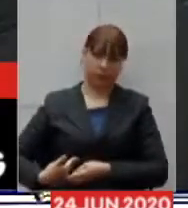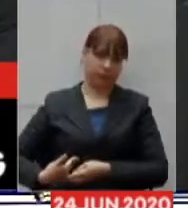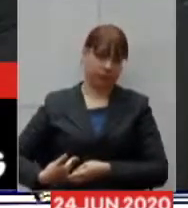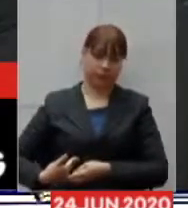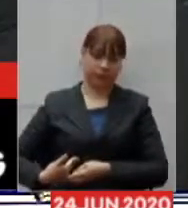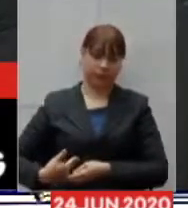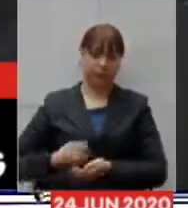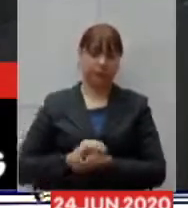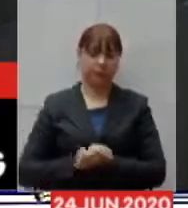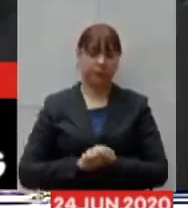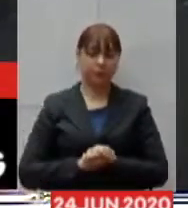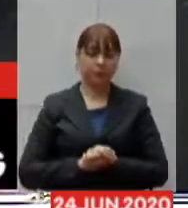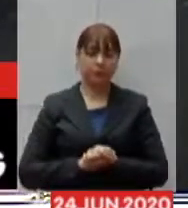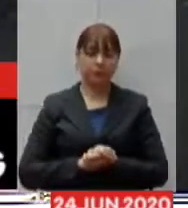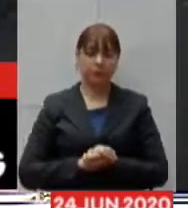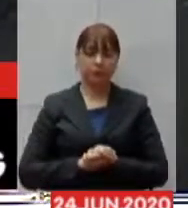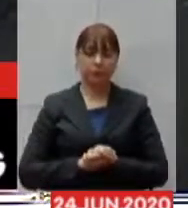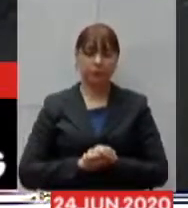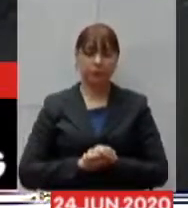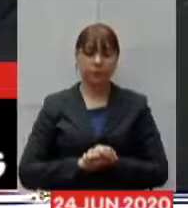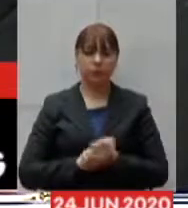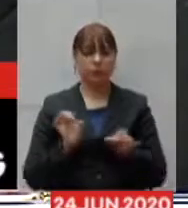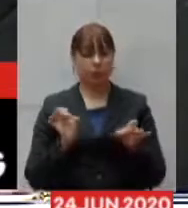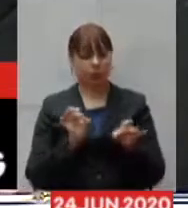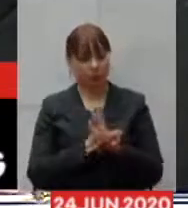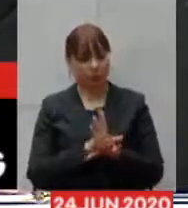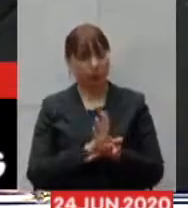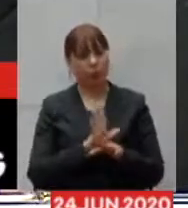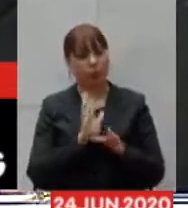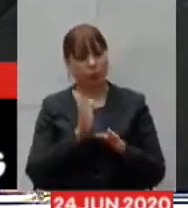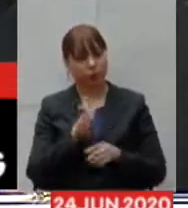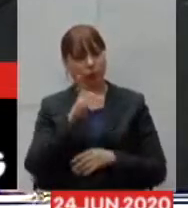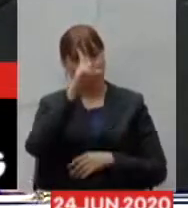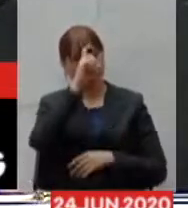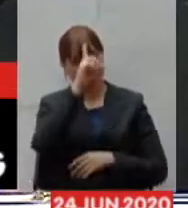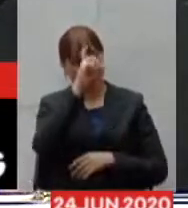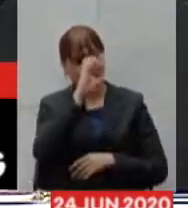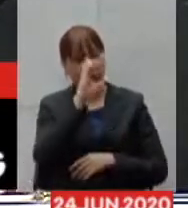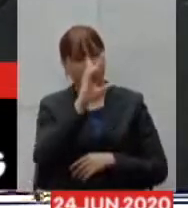uma vez montado esse hospital de campanha